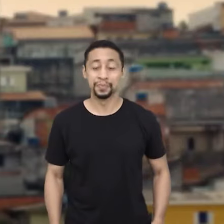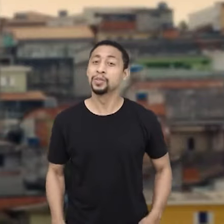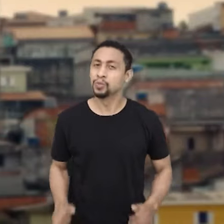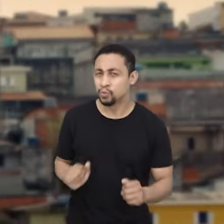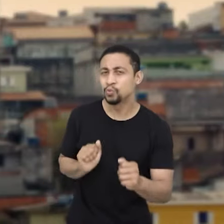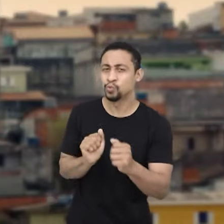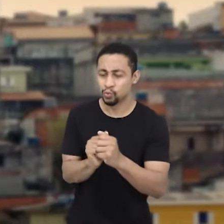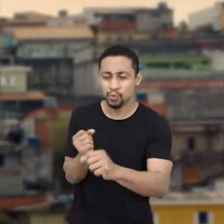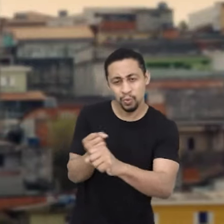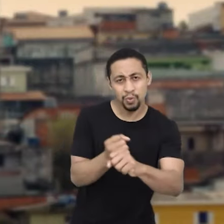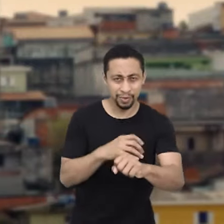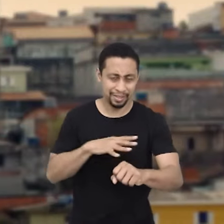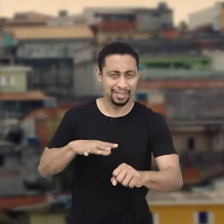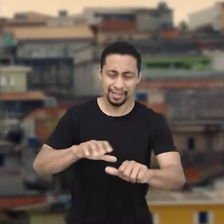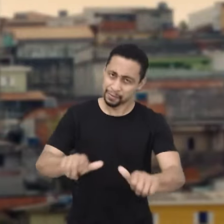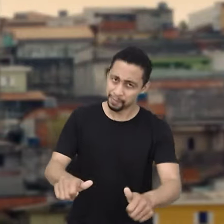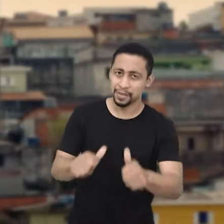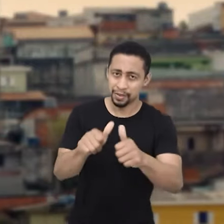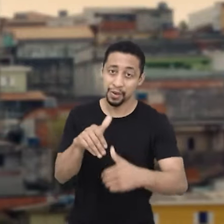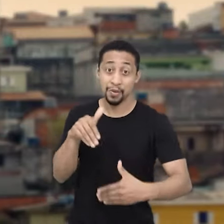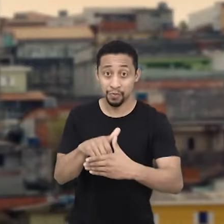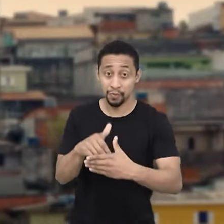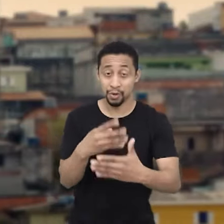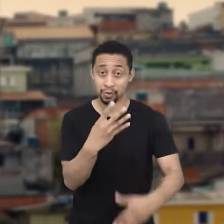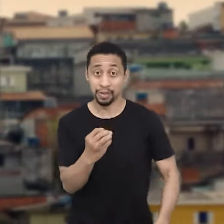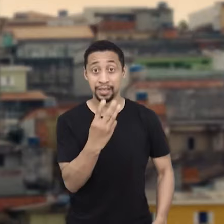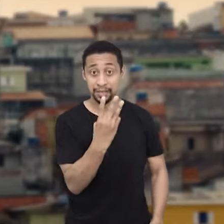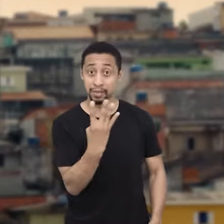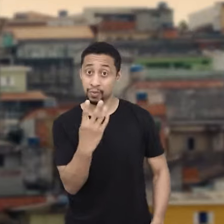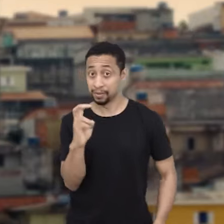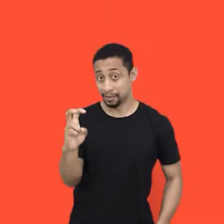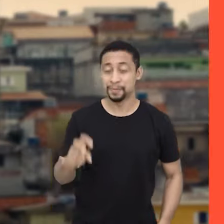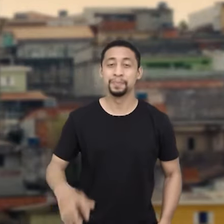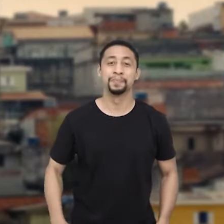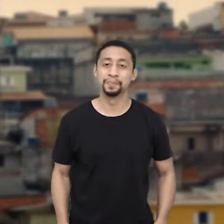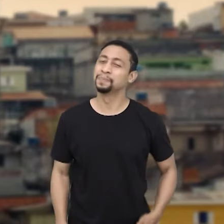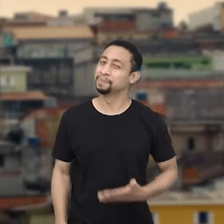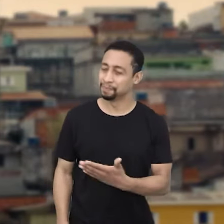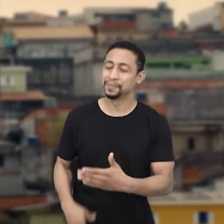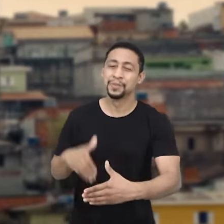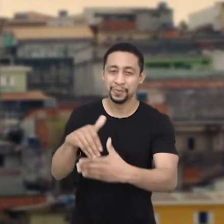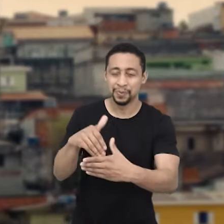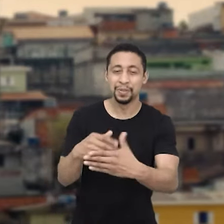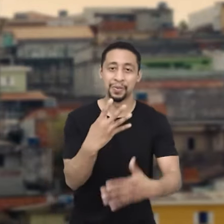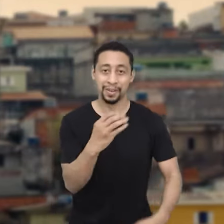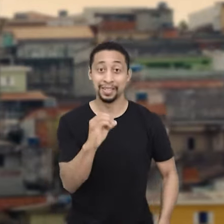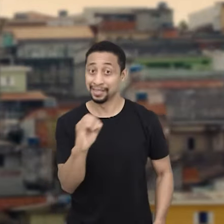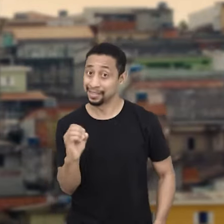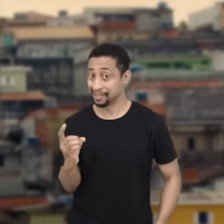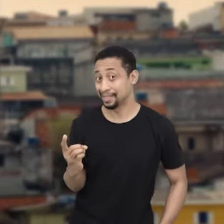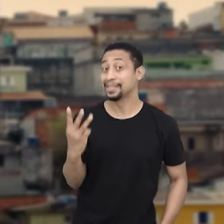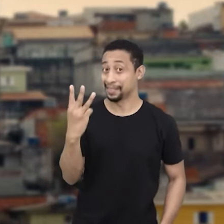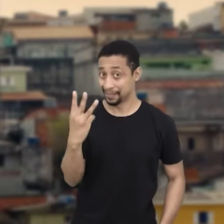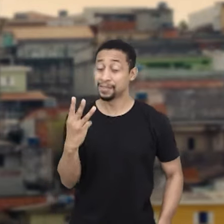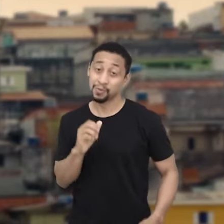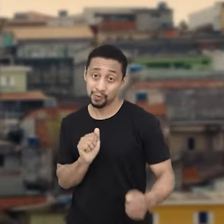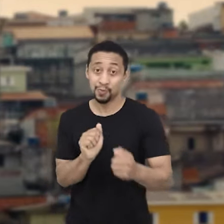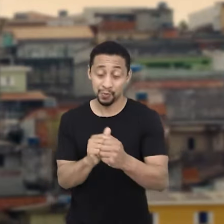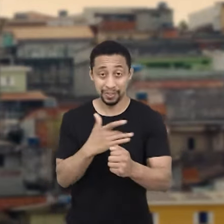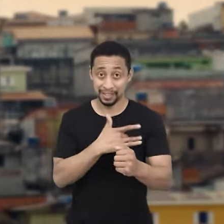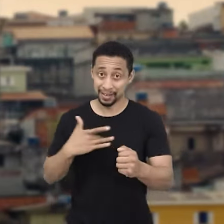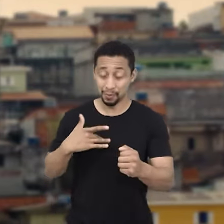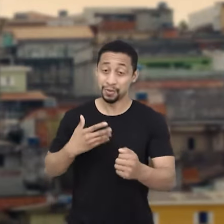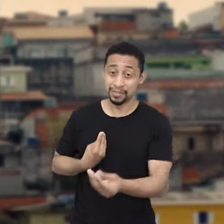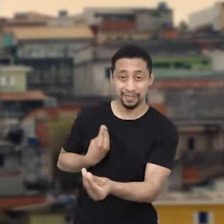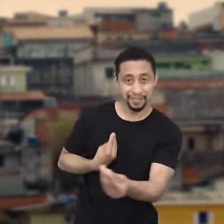Juntos, vamos construir uma São Paulo melhor. Vote Fidel, 43, 4, 5. Vote Cecília Bezerra, 40, 0, 13. Juntos pela